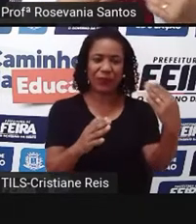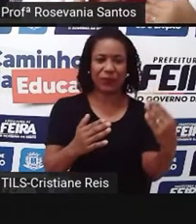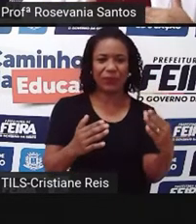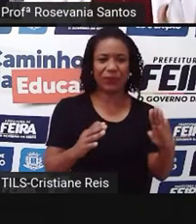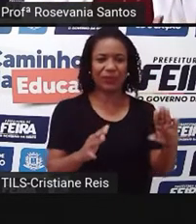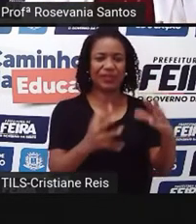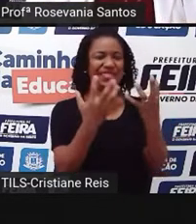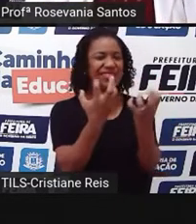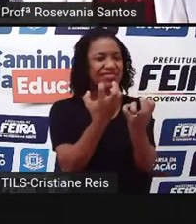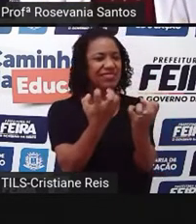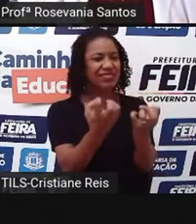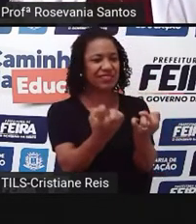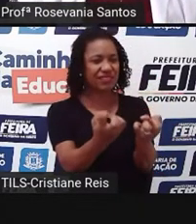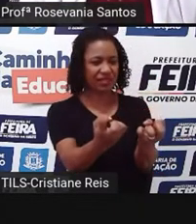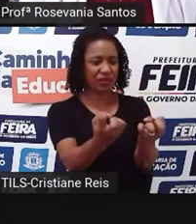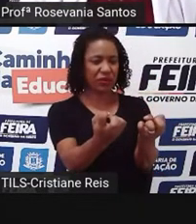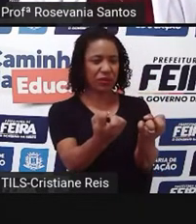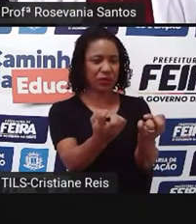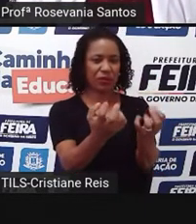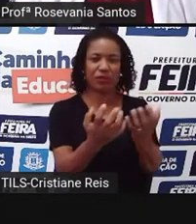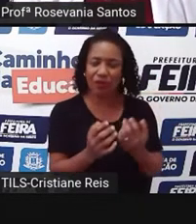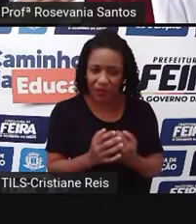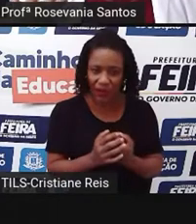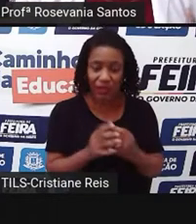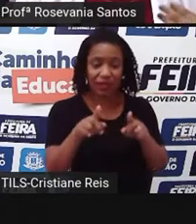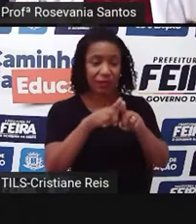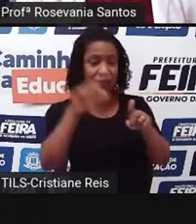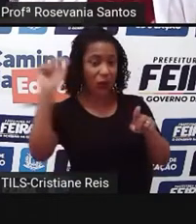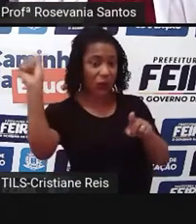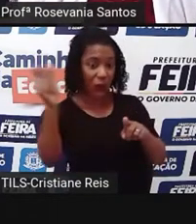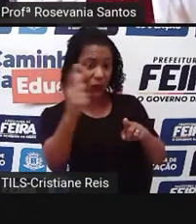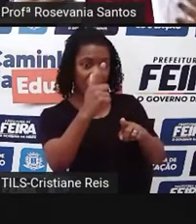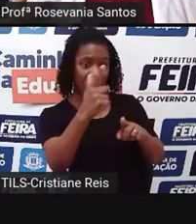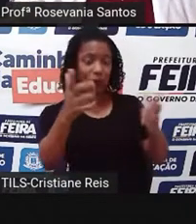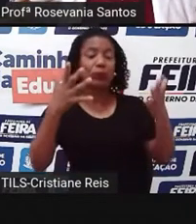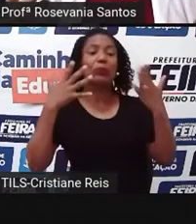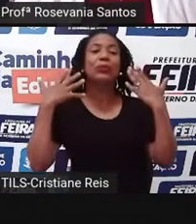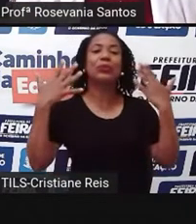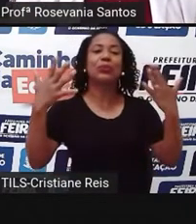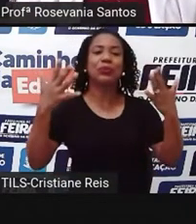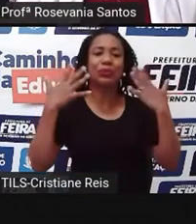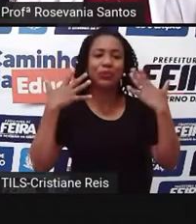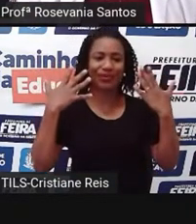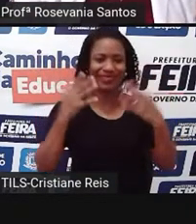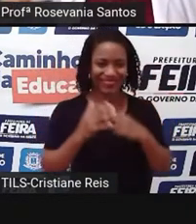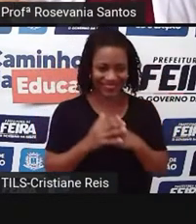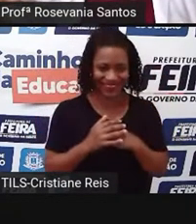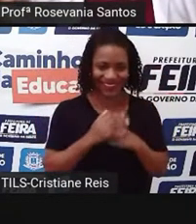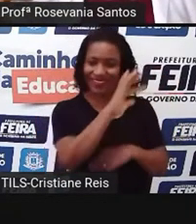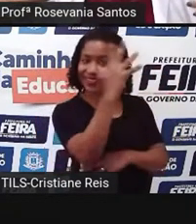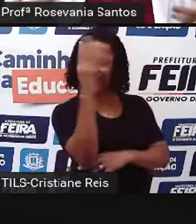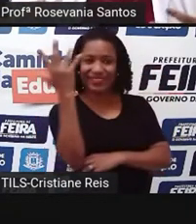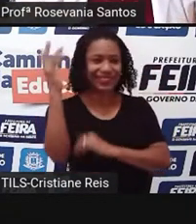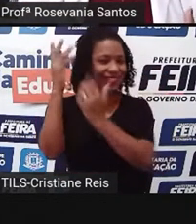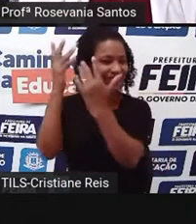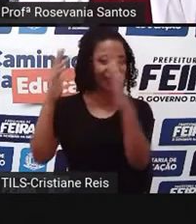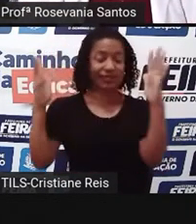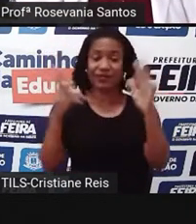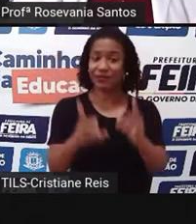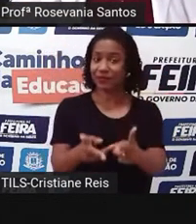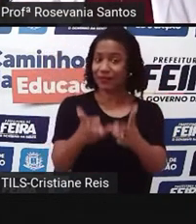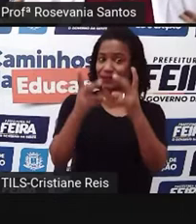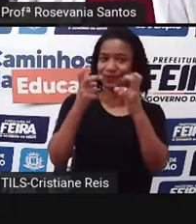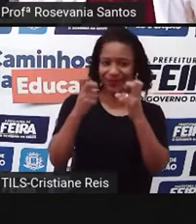às vezes você percebe muito mais o solo, né? Então, a vegetação, ela tem essa característica de chamar